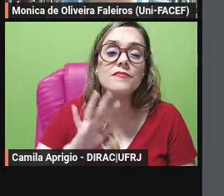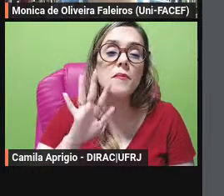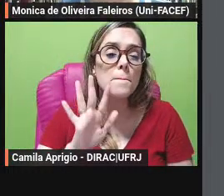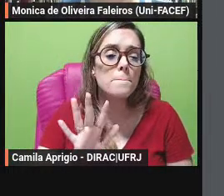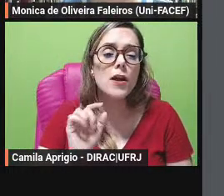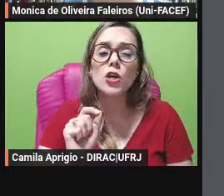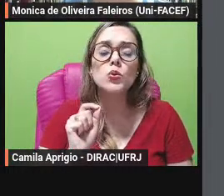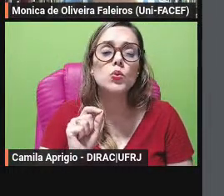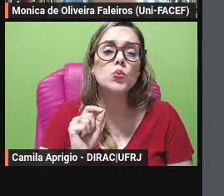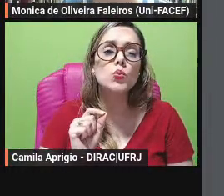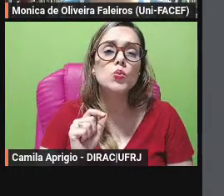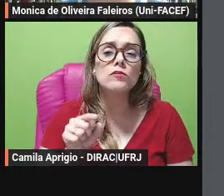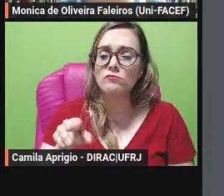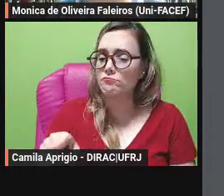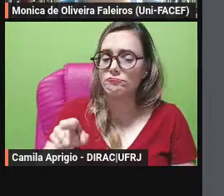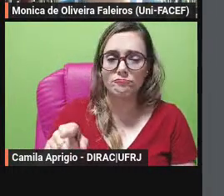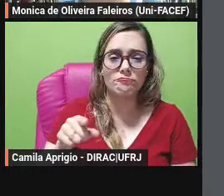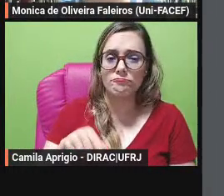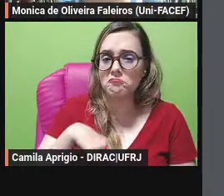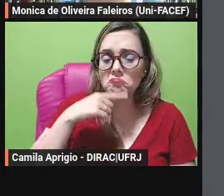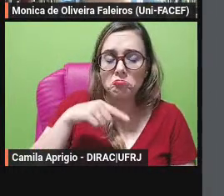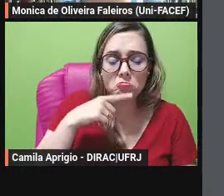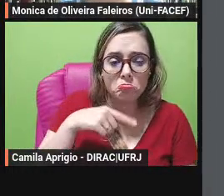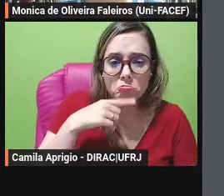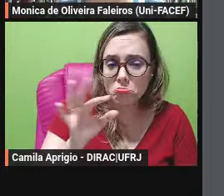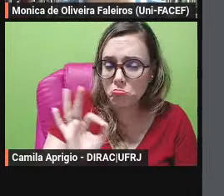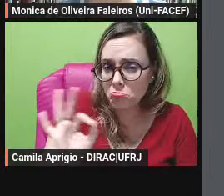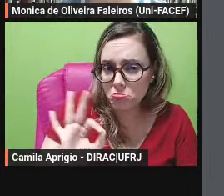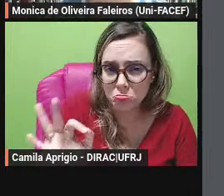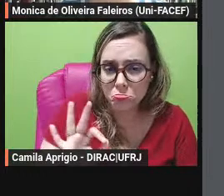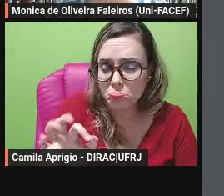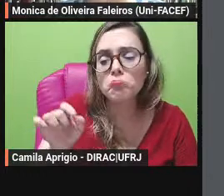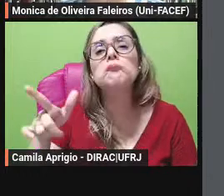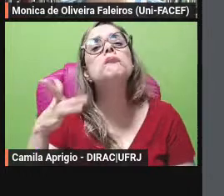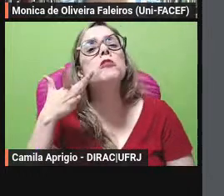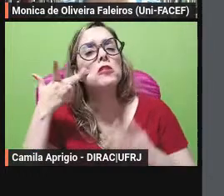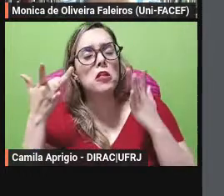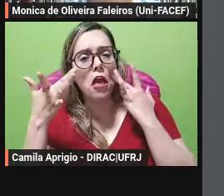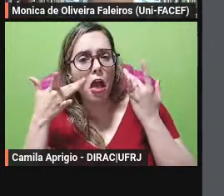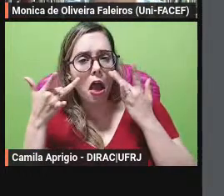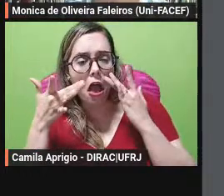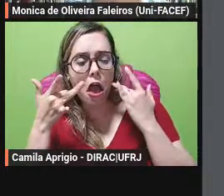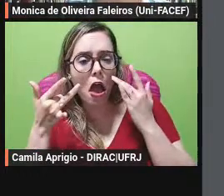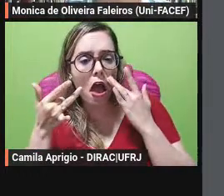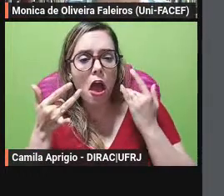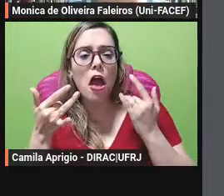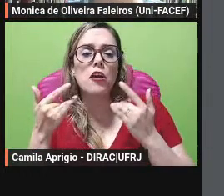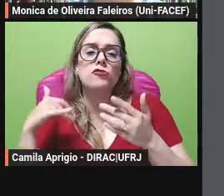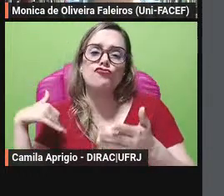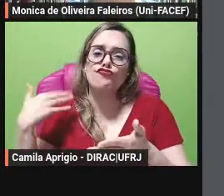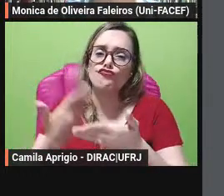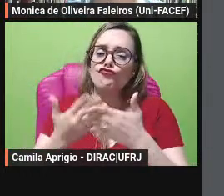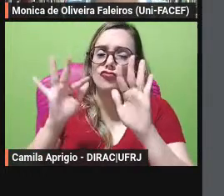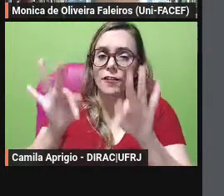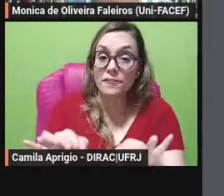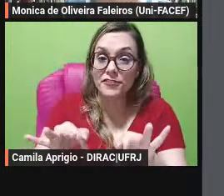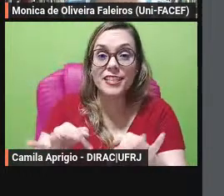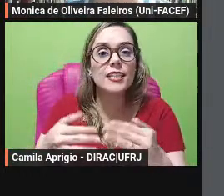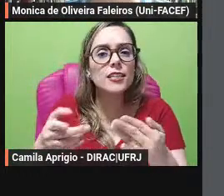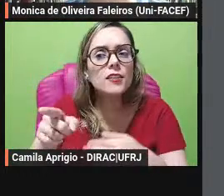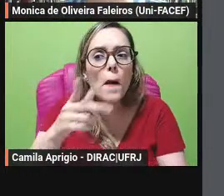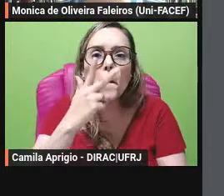invalida no entanto sua atuação teatral até onde se sabe que ponto final e por aí vai